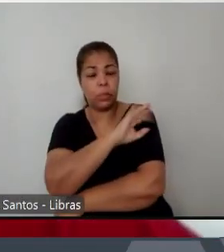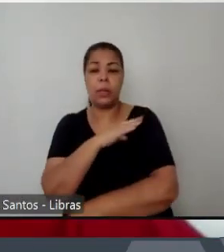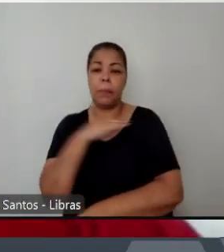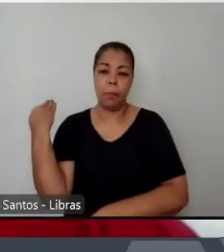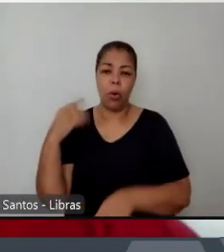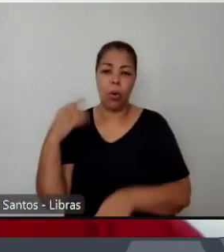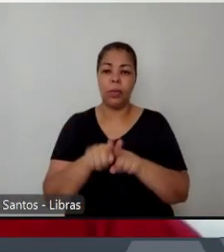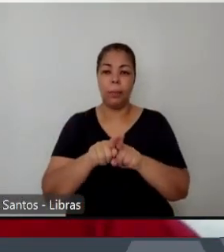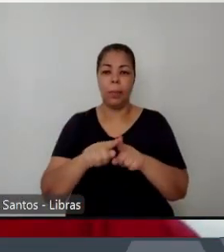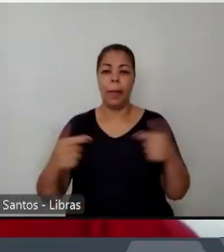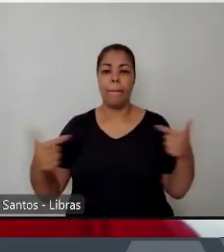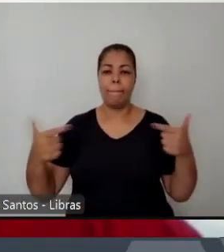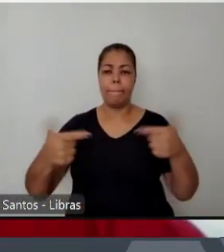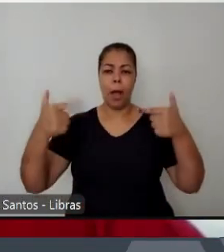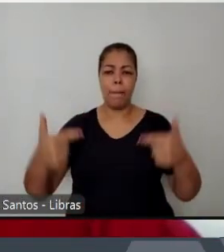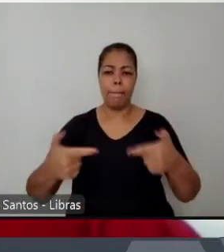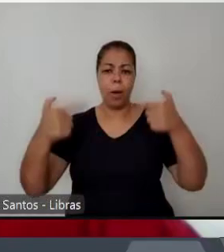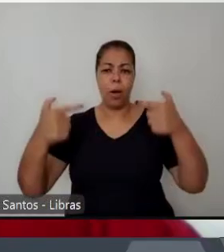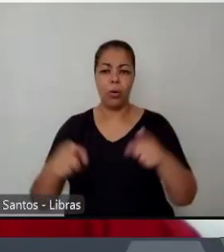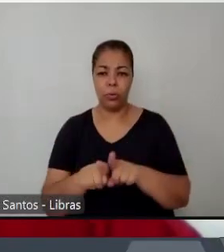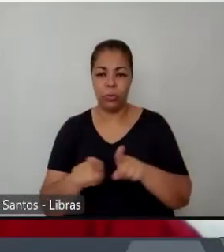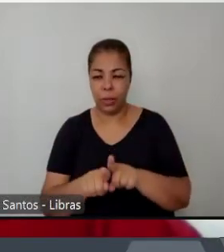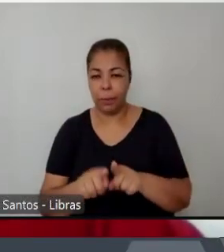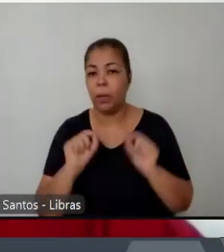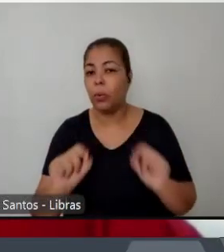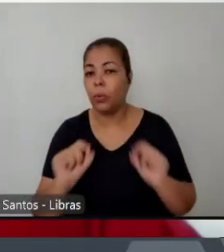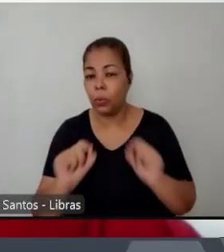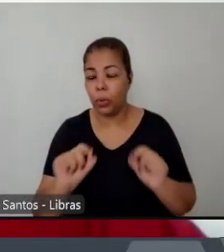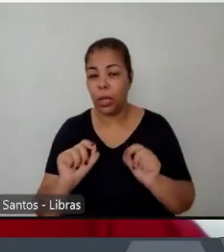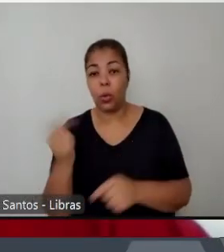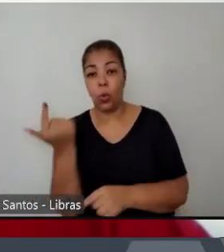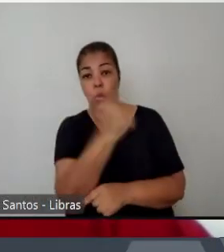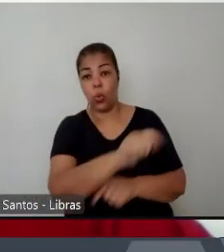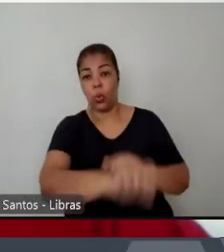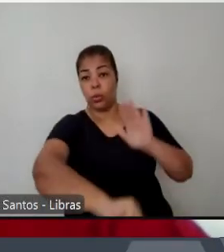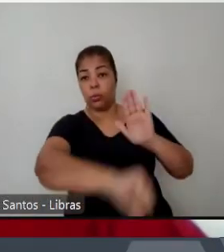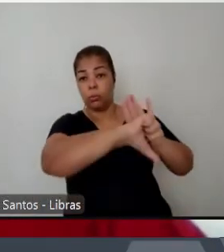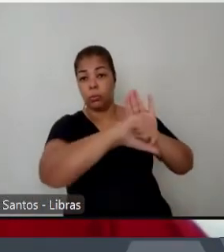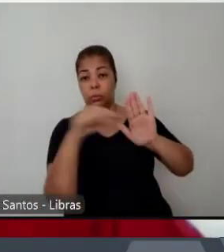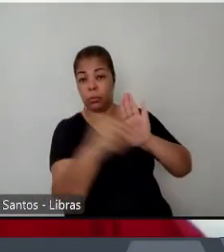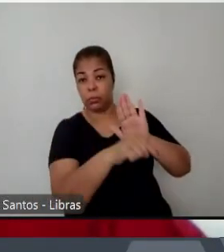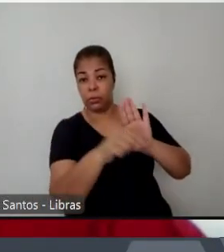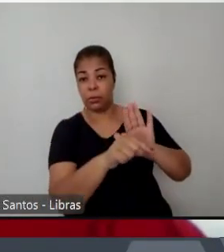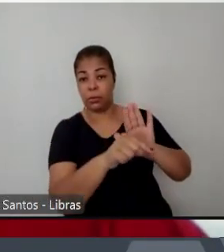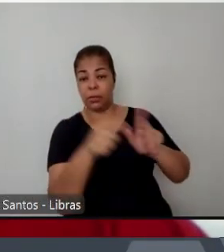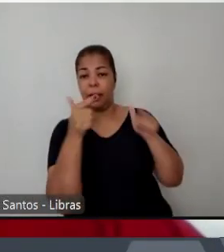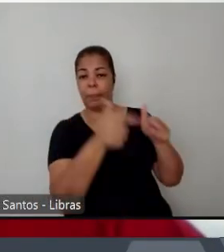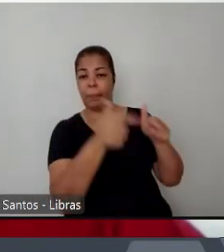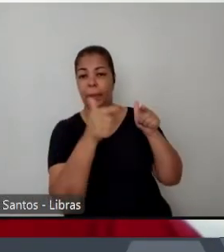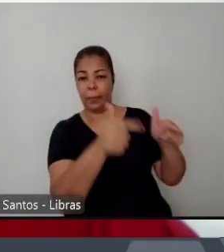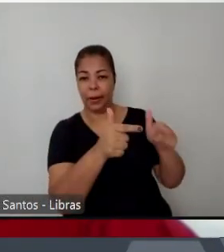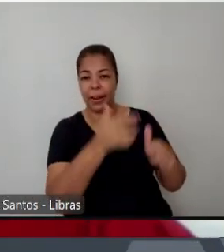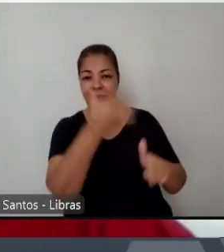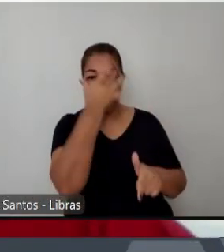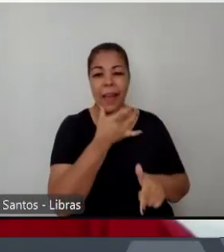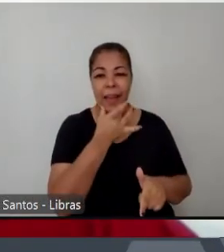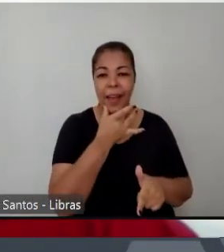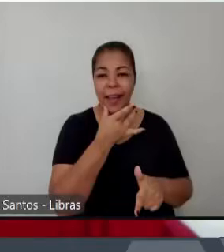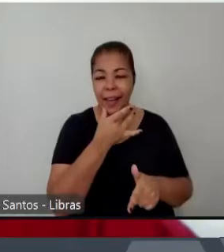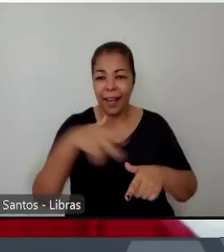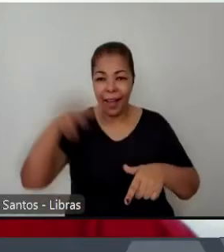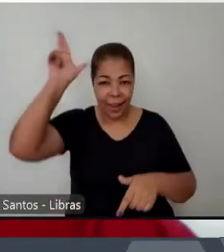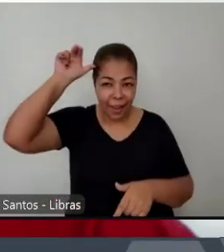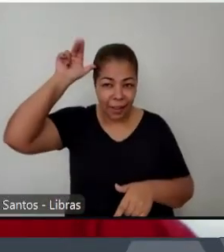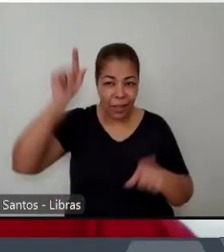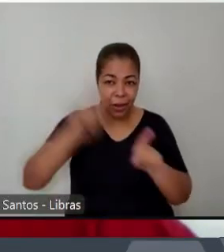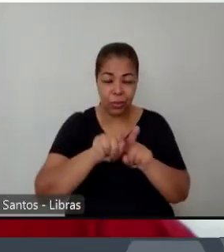um criminoso conhecido como o cara de cavalo. O cara de cavalo é perseguido e morto nessa época e, a